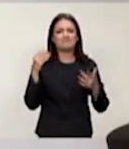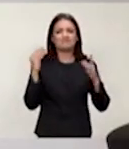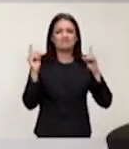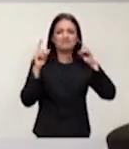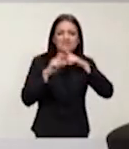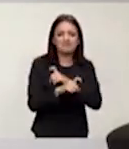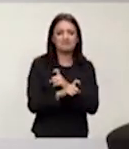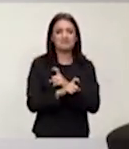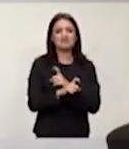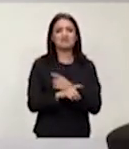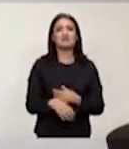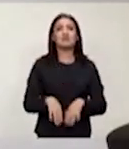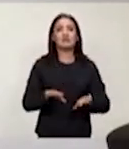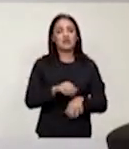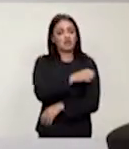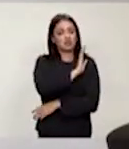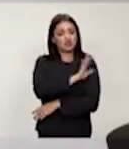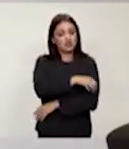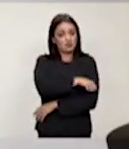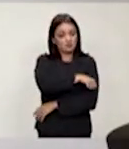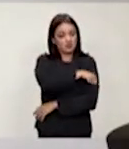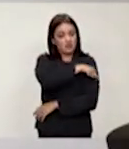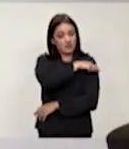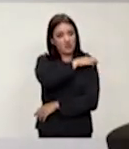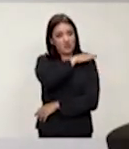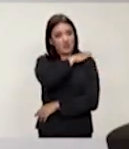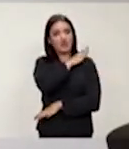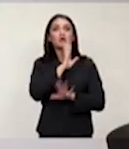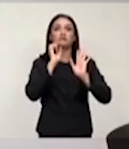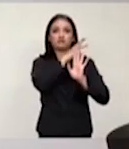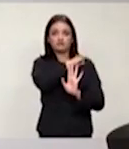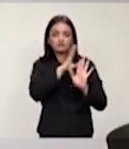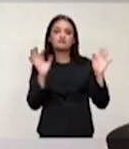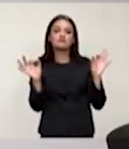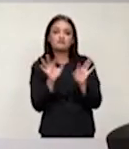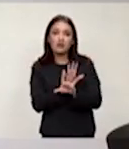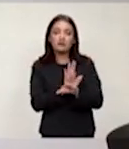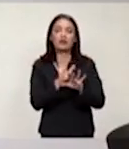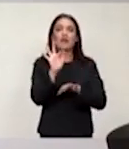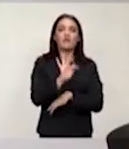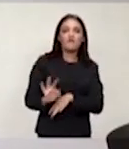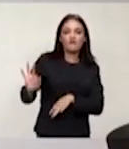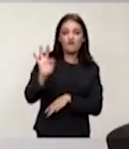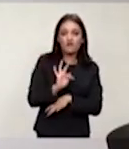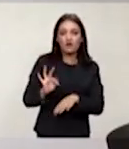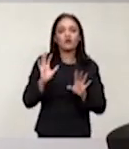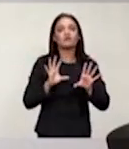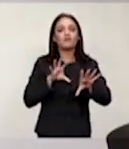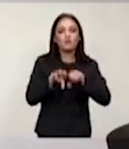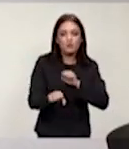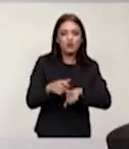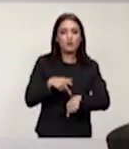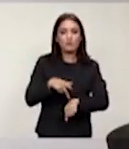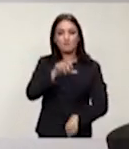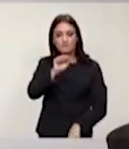Superei o ensino fundamental, o ensino médio, a graduação, após a